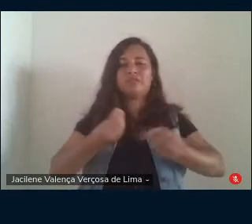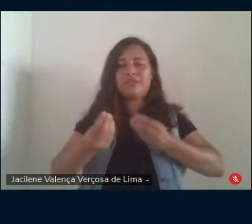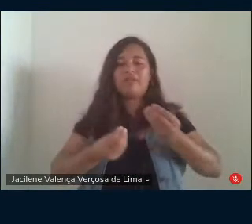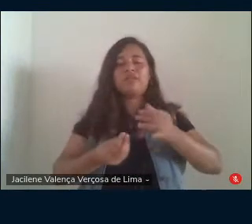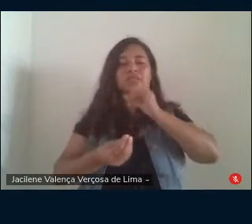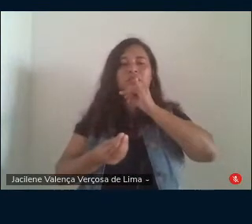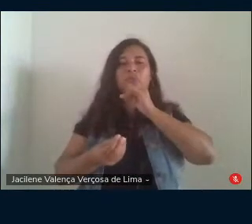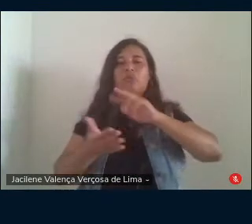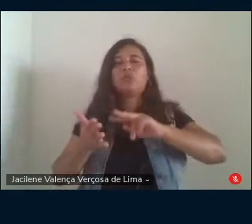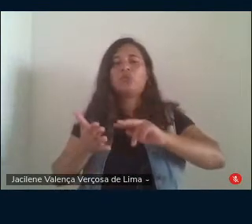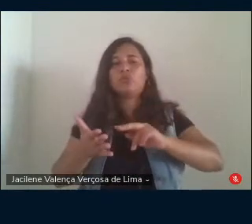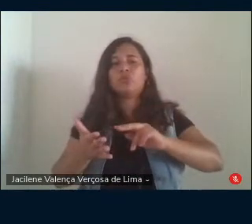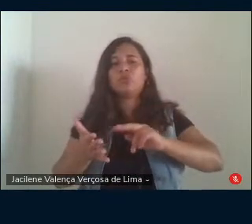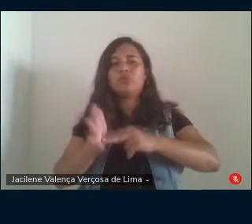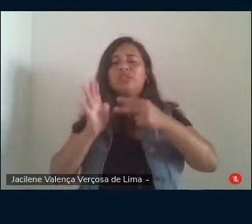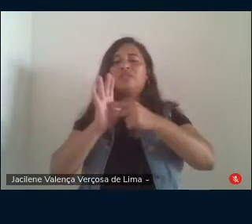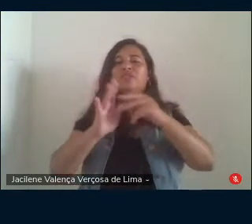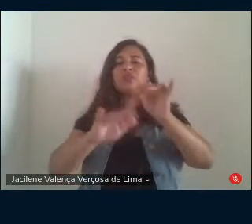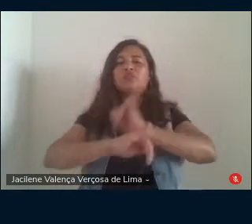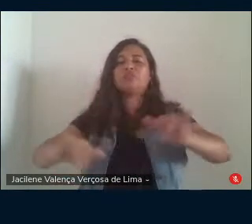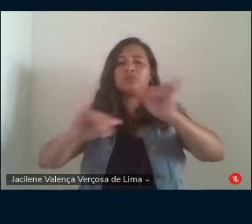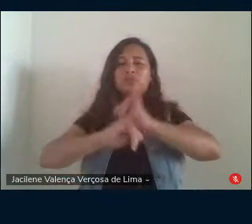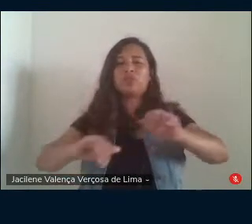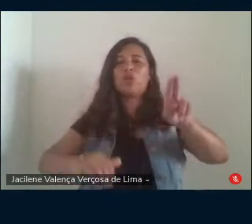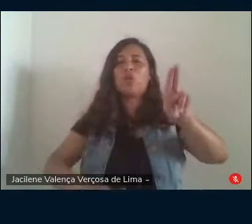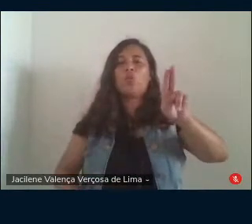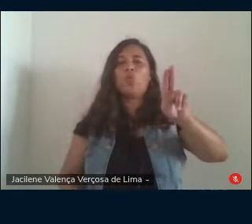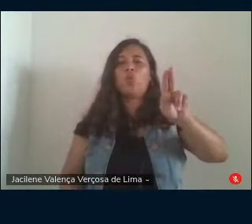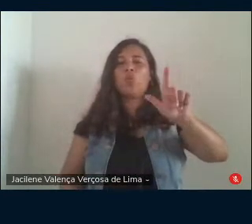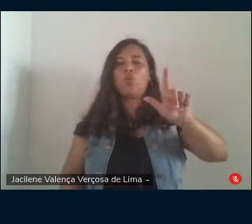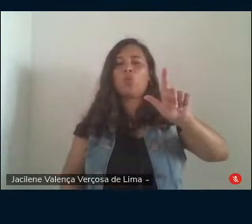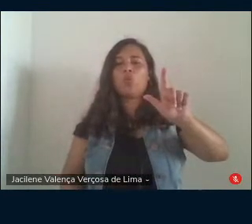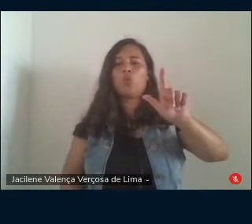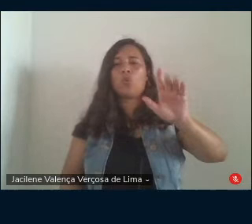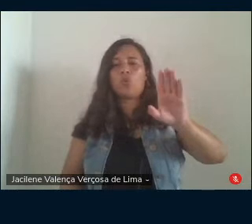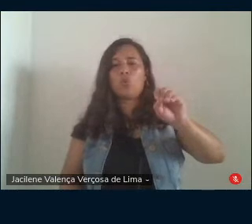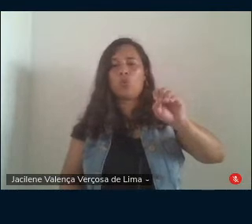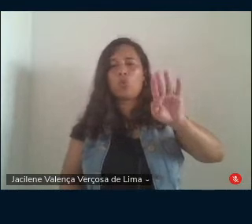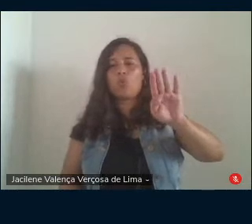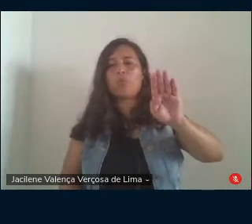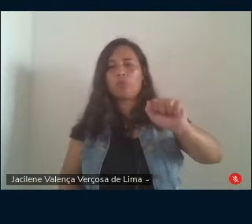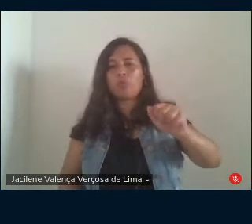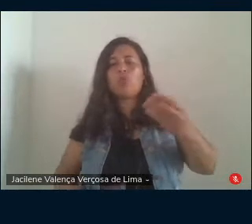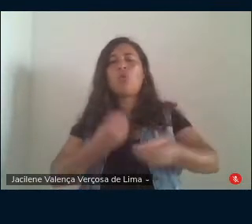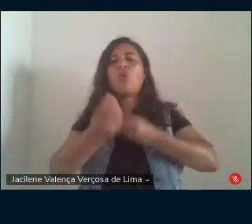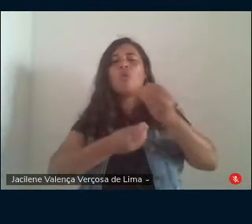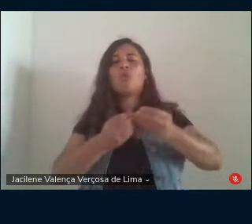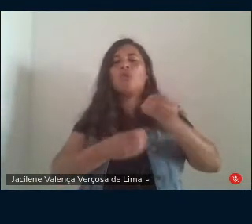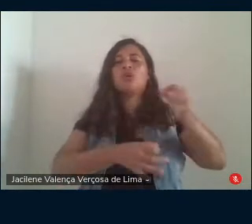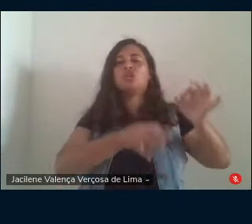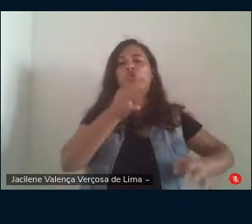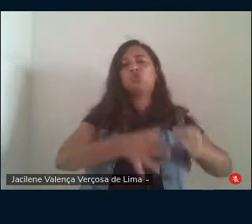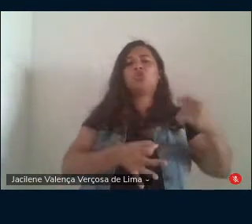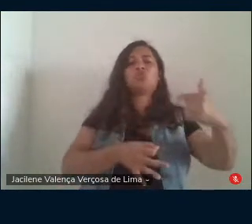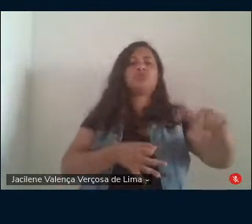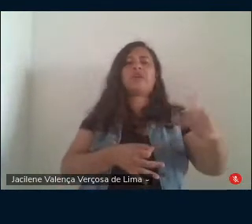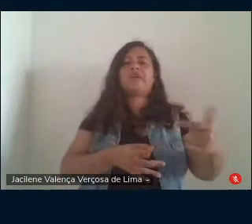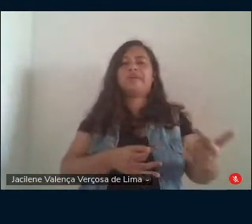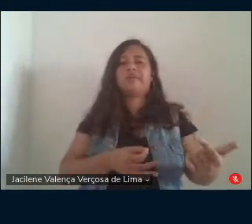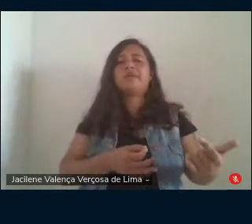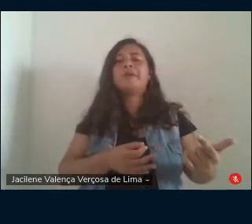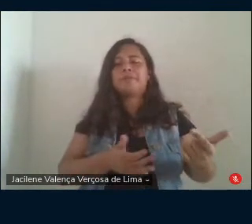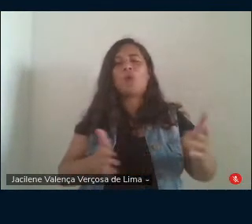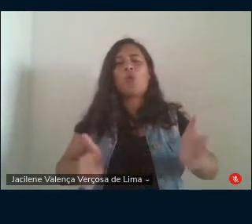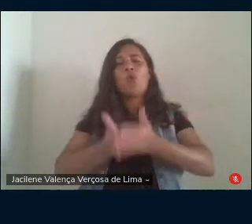sentido daquela manchete do jornal O Globo o que seria vender como injusto seria o fato de que os